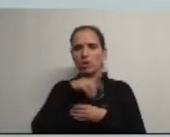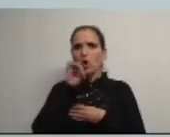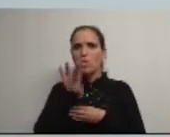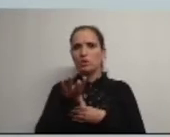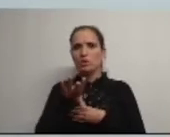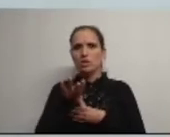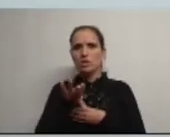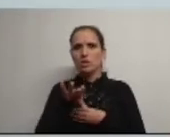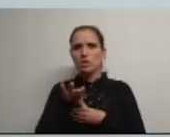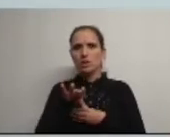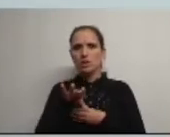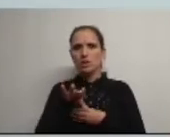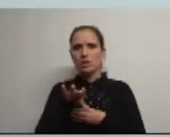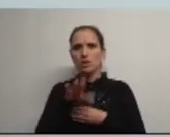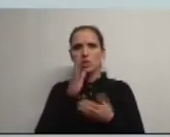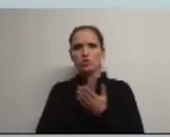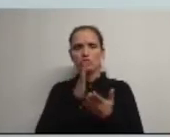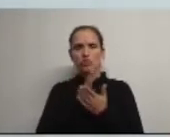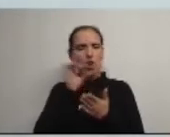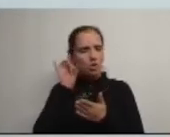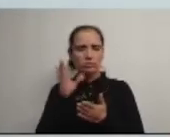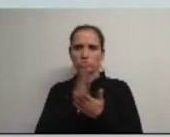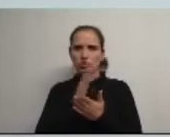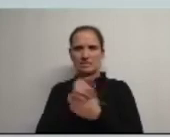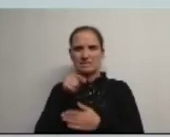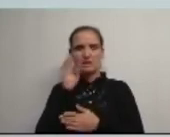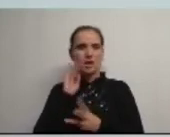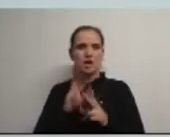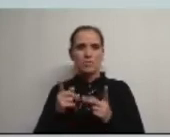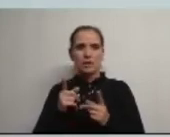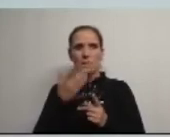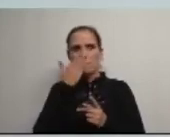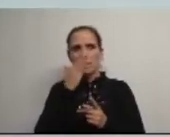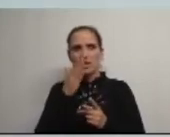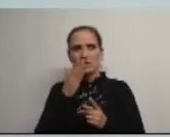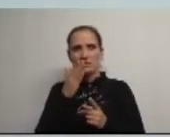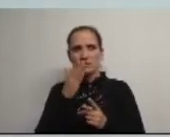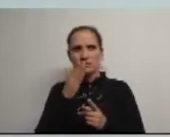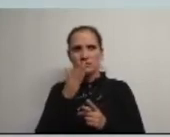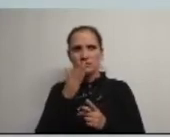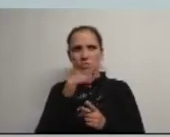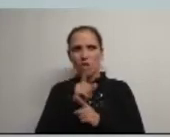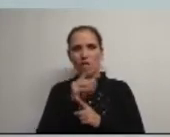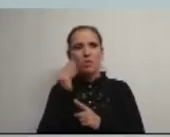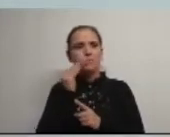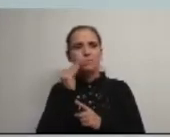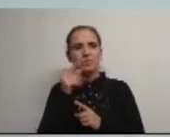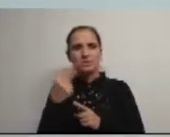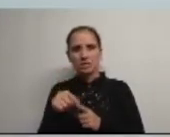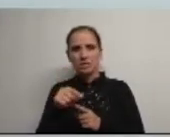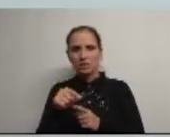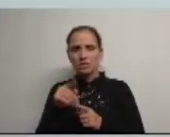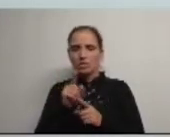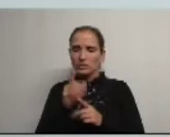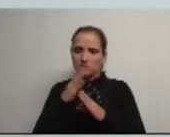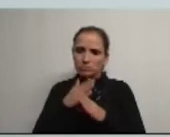o ataque à escola pública que esta câmara me parece de uma forma ingênua está a